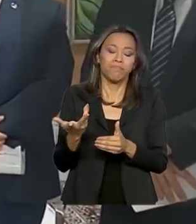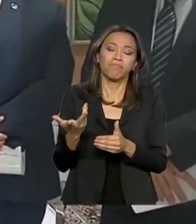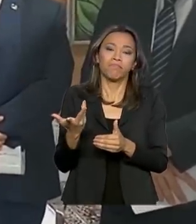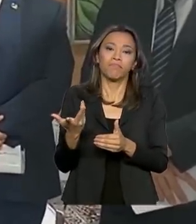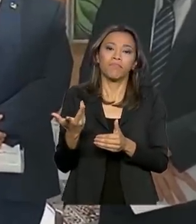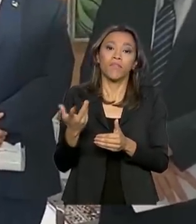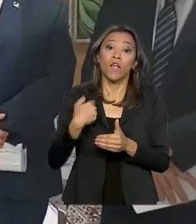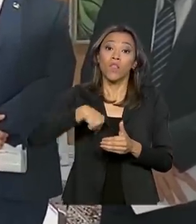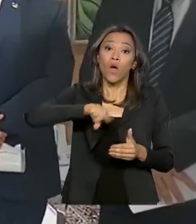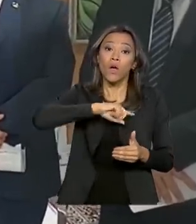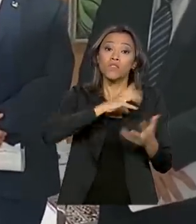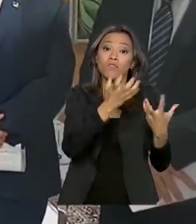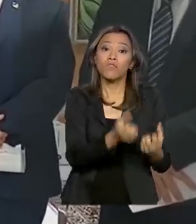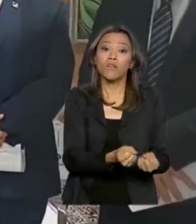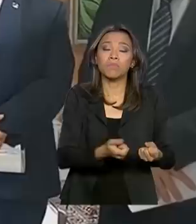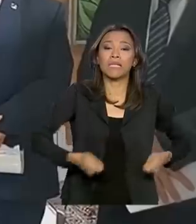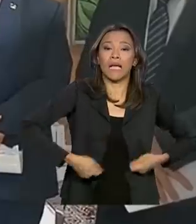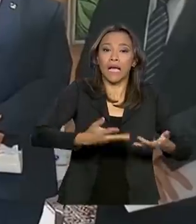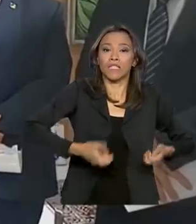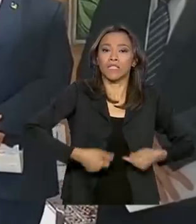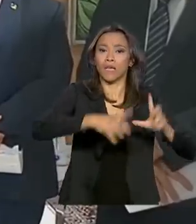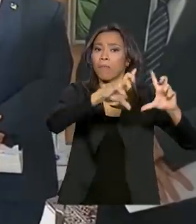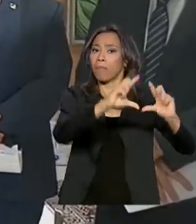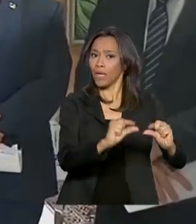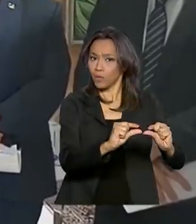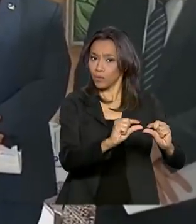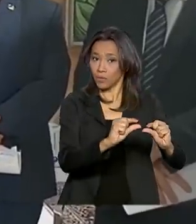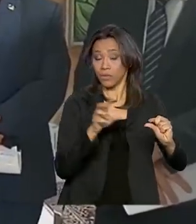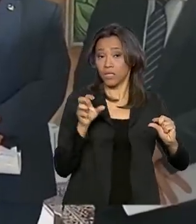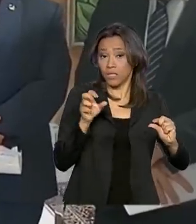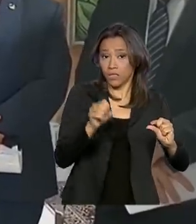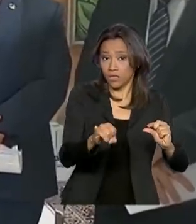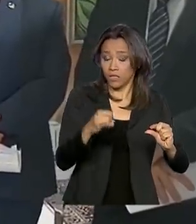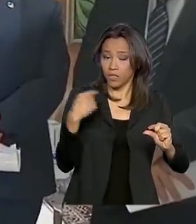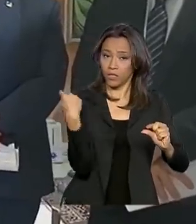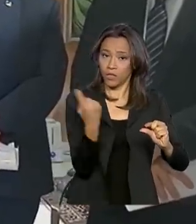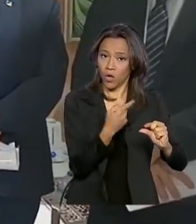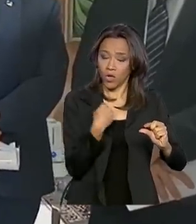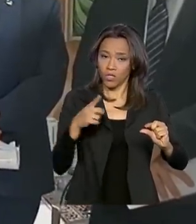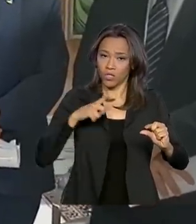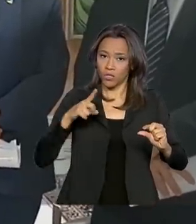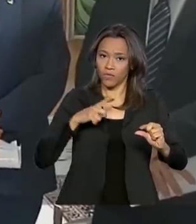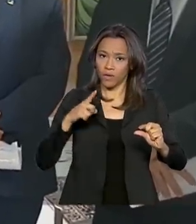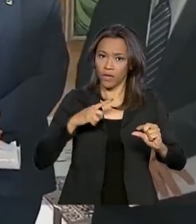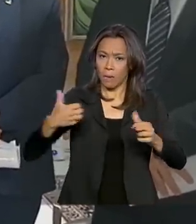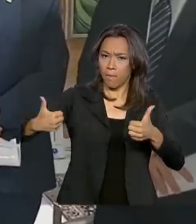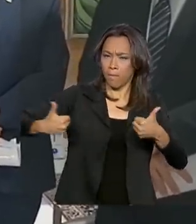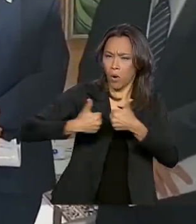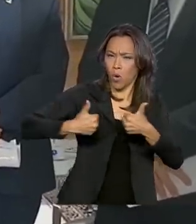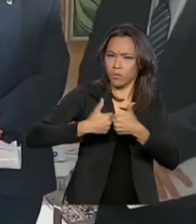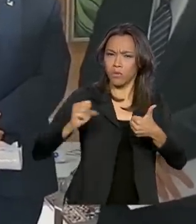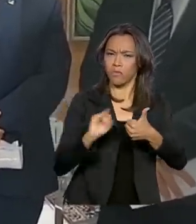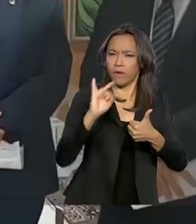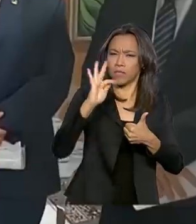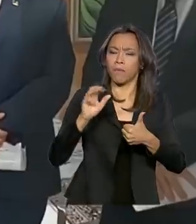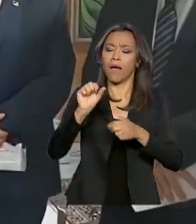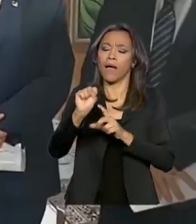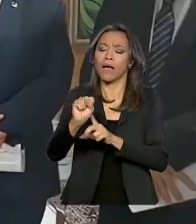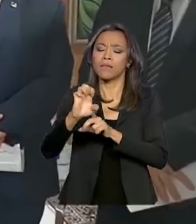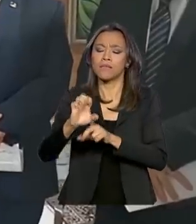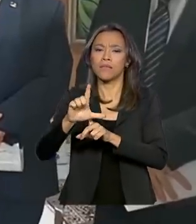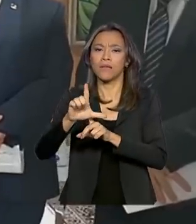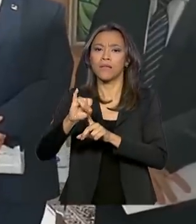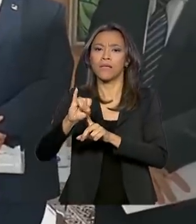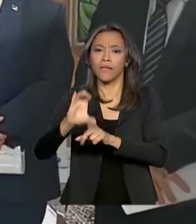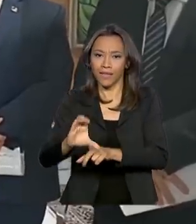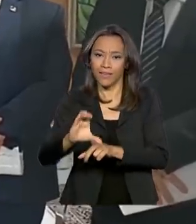nós vamos gastar menos com isso. E se nós tivermos uma taxa Selic muito próxima da inflação, basicamente